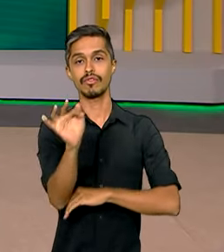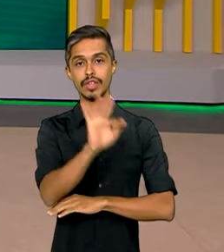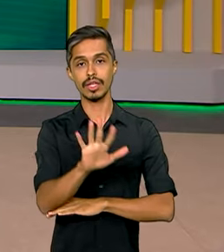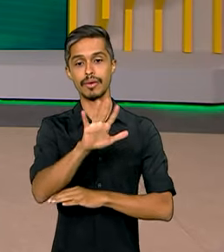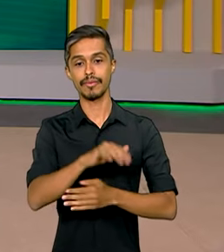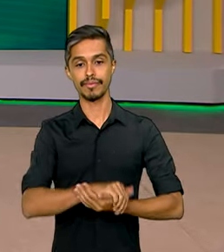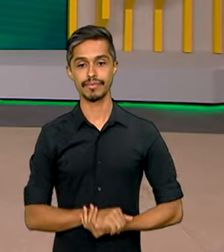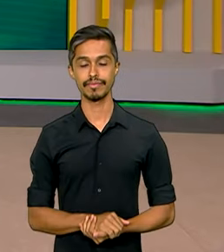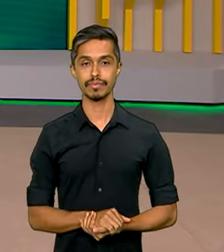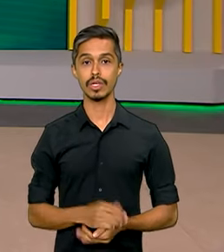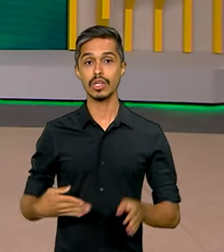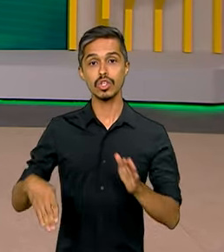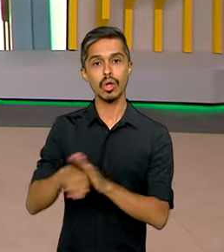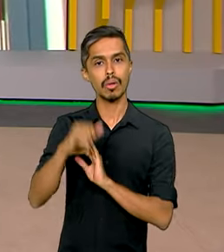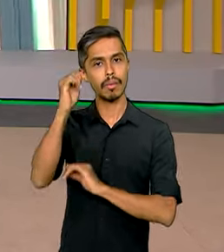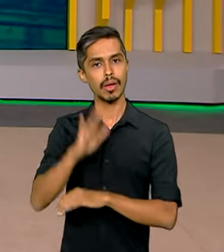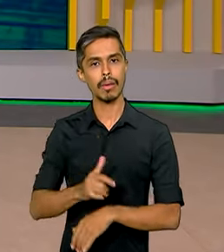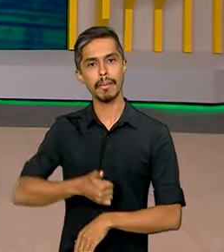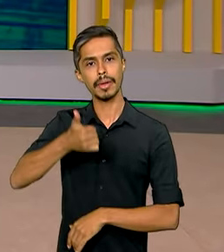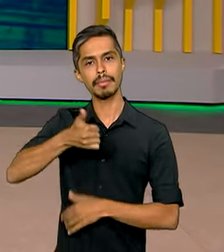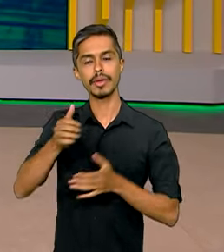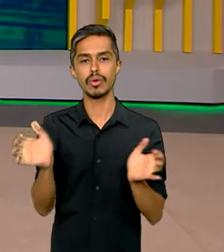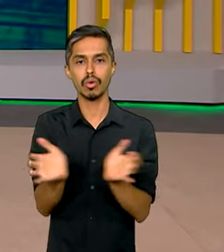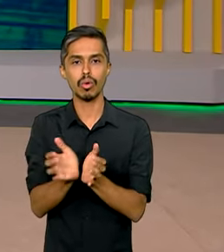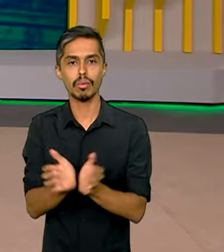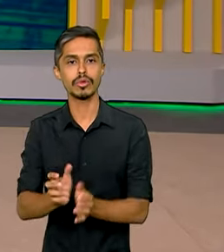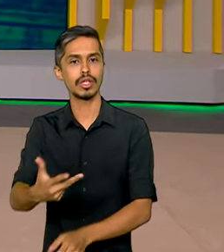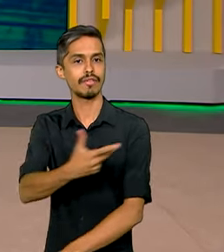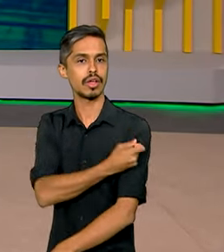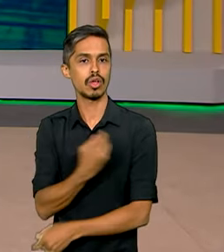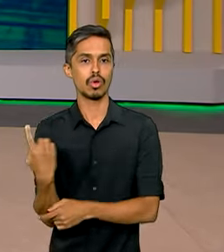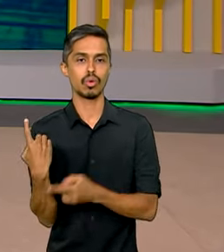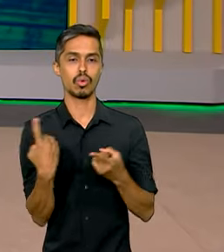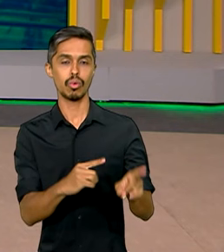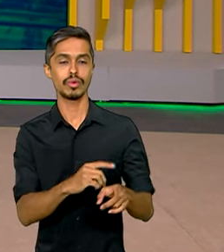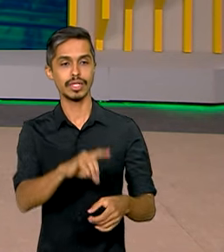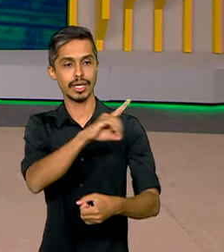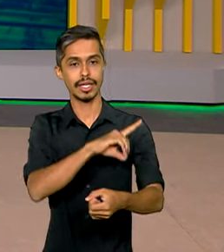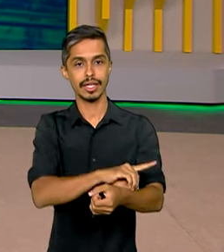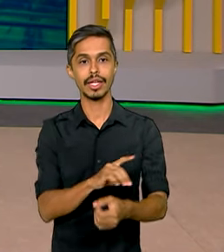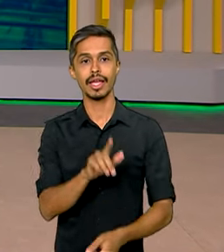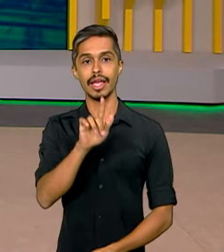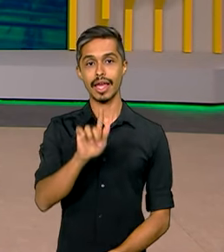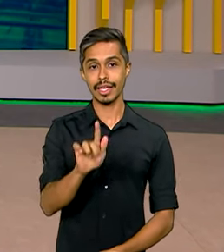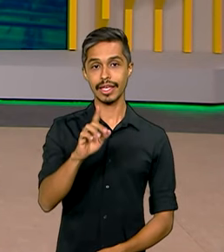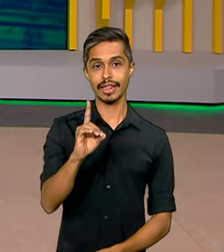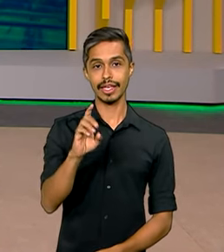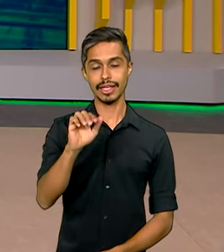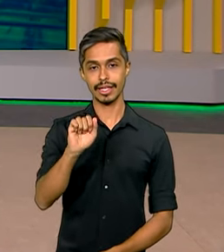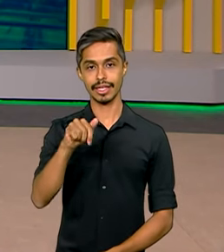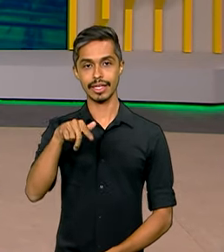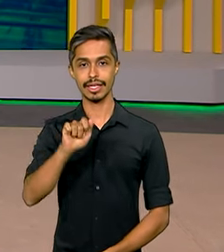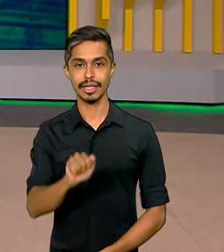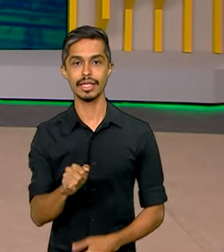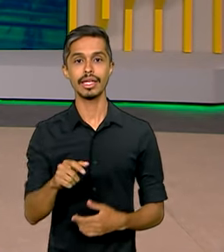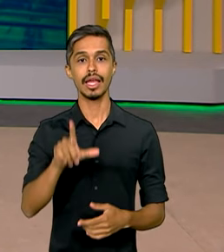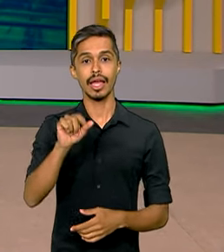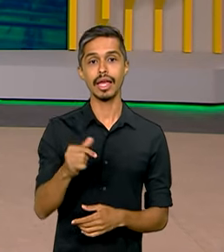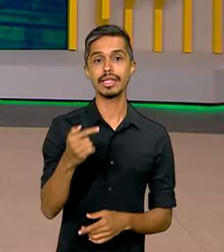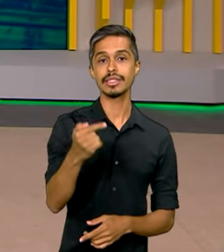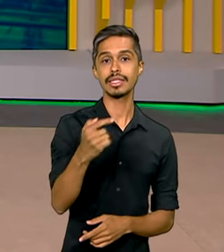Chegou ao Brasil o primeiro lote da vacina contra dengue, que são 750